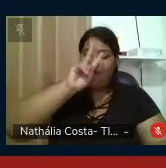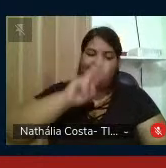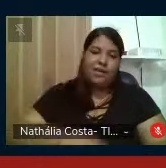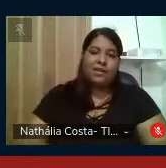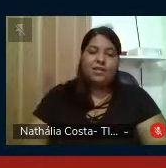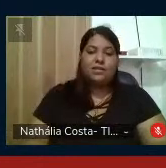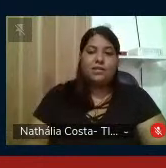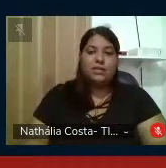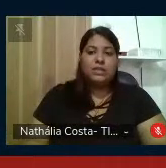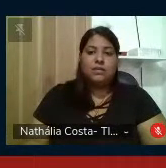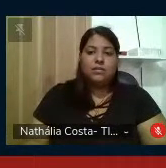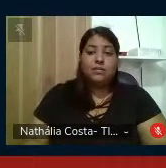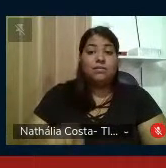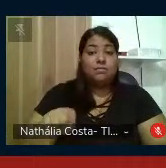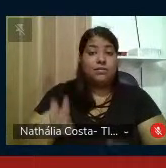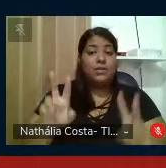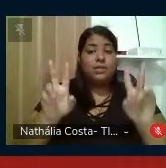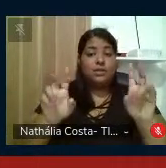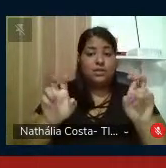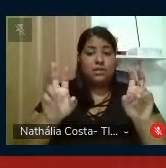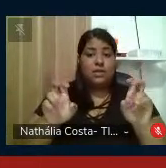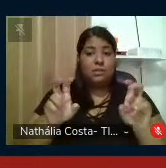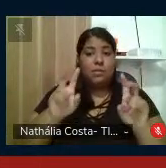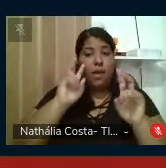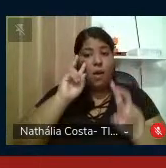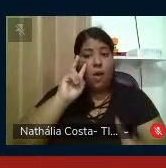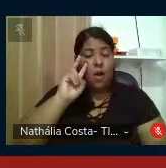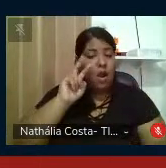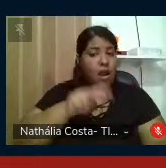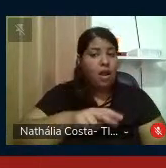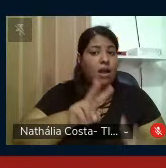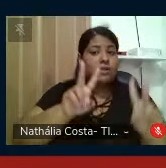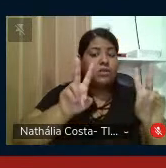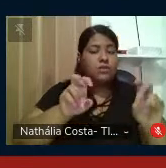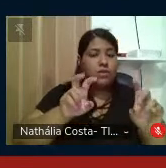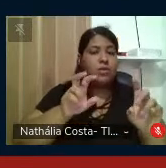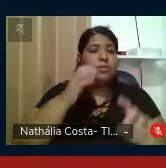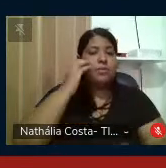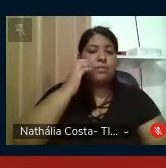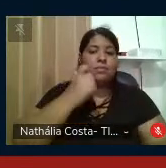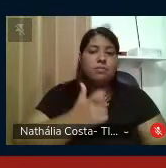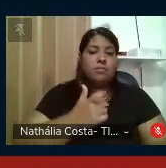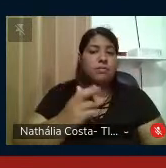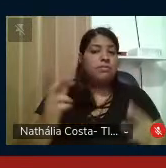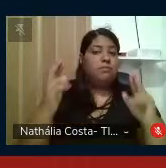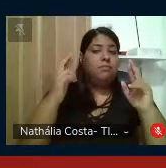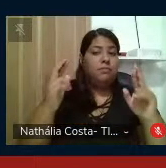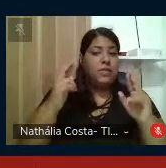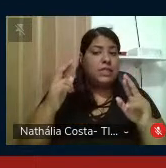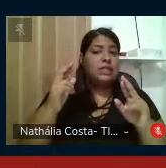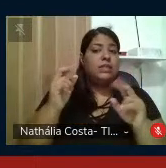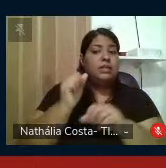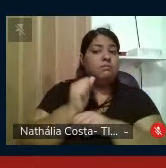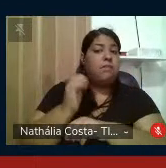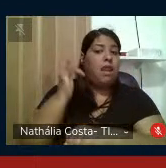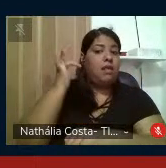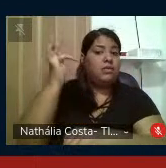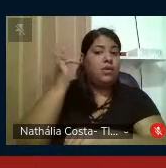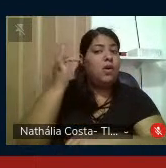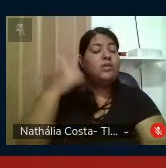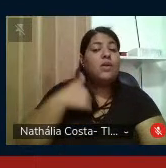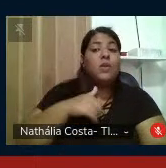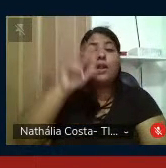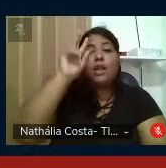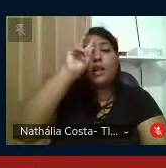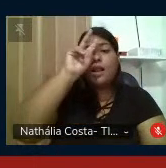nesse nosso tema, olhares sobre Paulo Freire, perspectivas esperançosas, eu aqui relembro uma